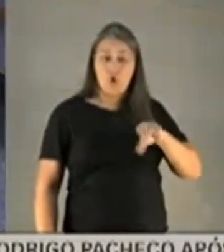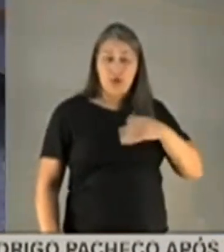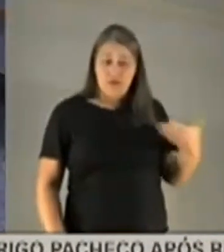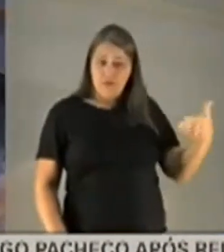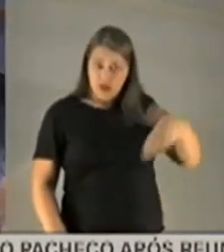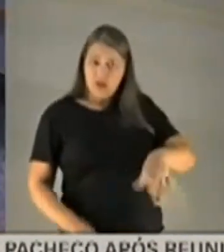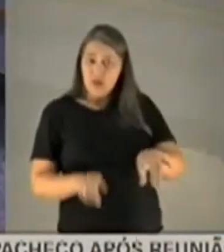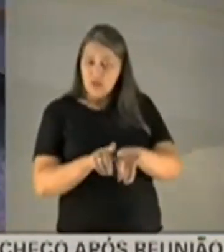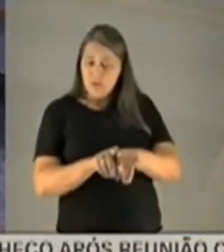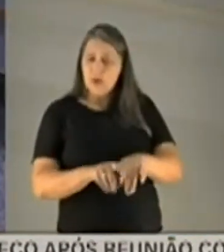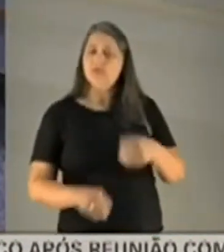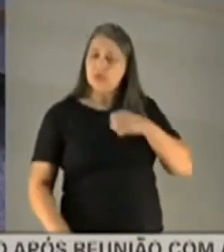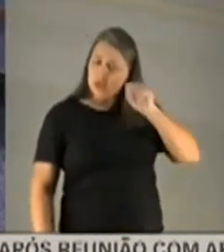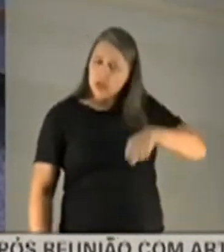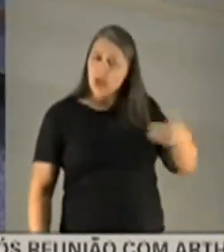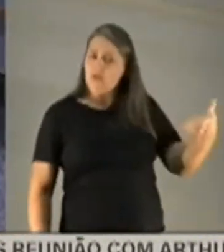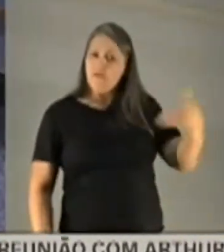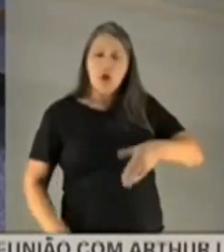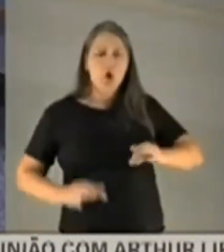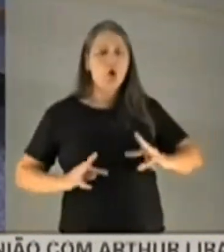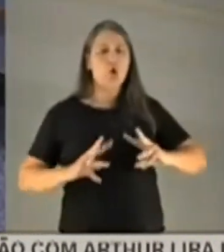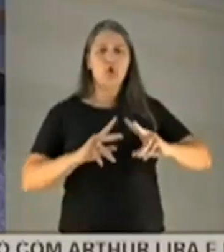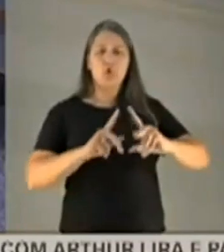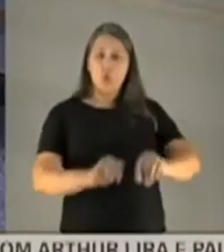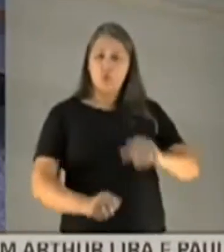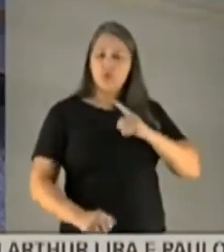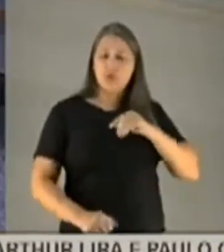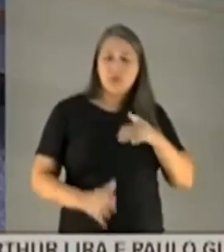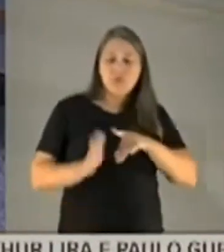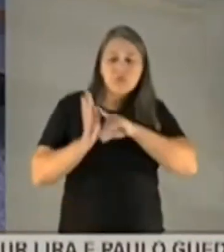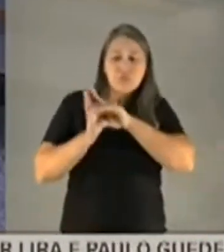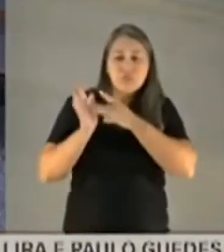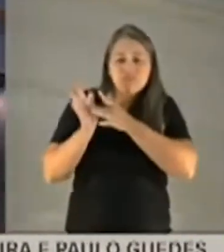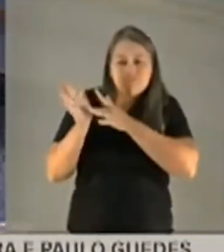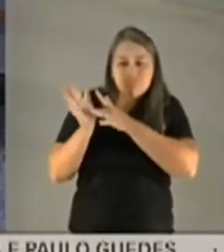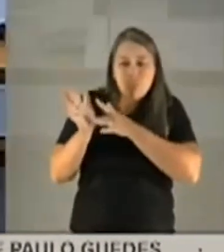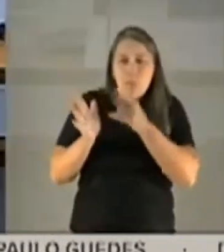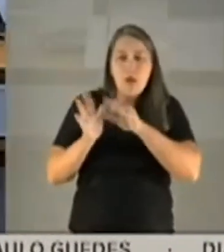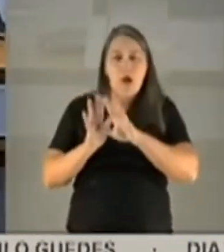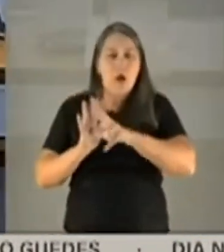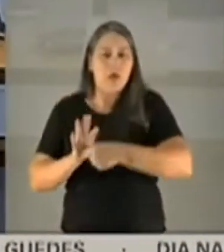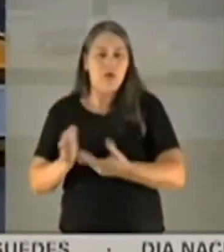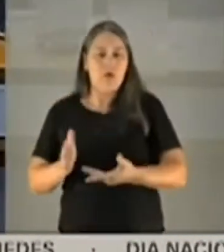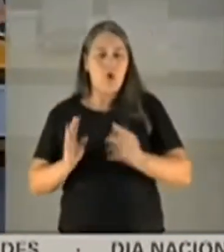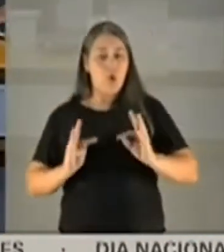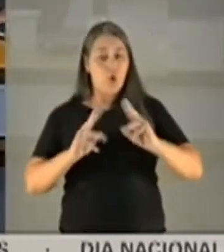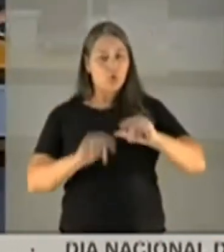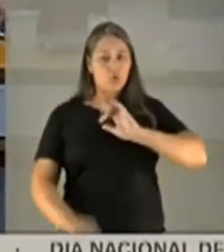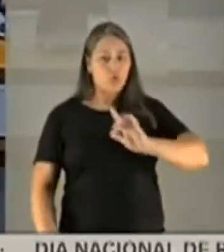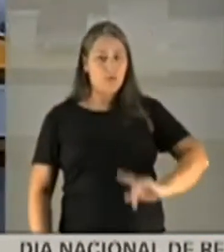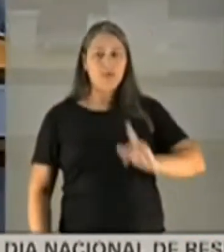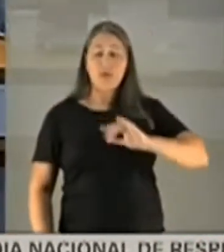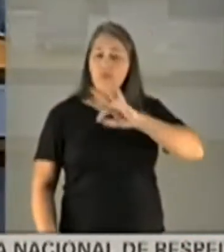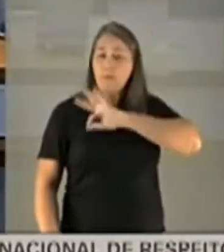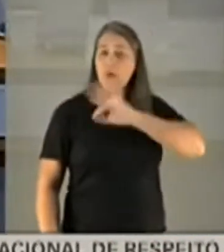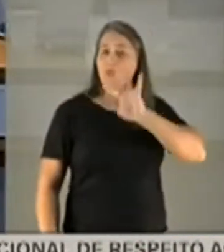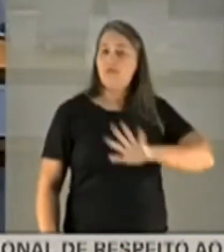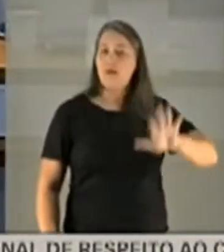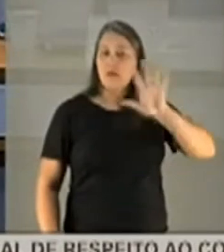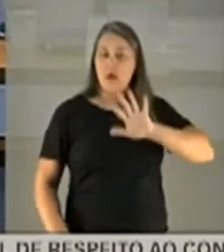É ótimo! Todos, todos que são suspeitos de corrupção. Todos os governadores que teve a operação da Polícia Federal.